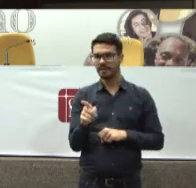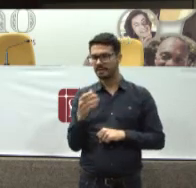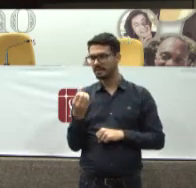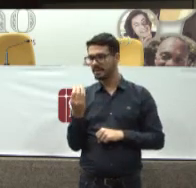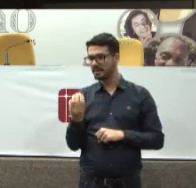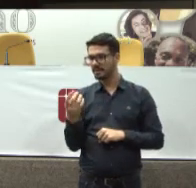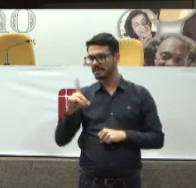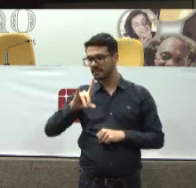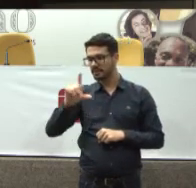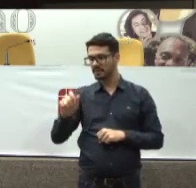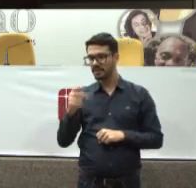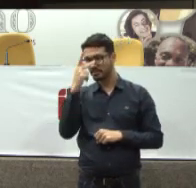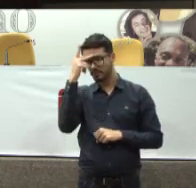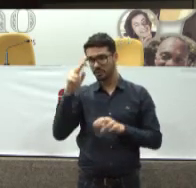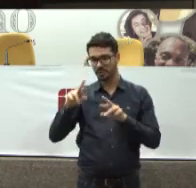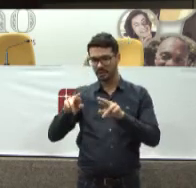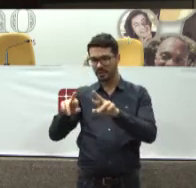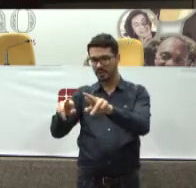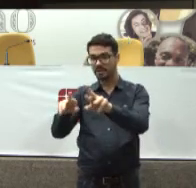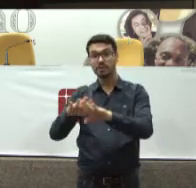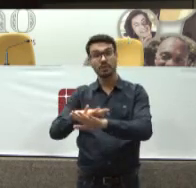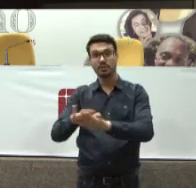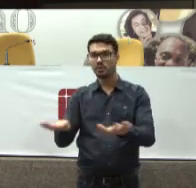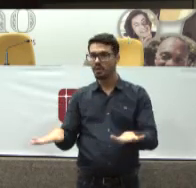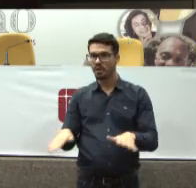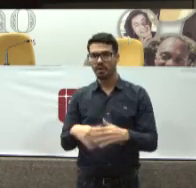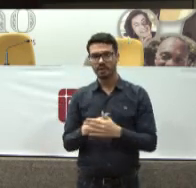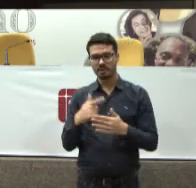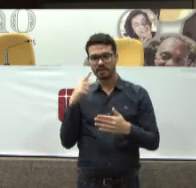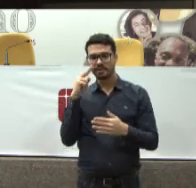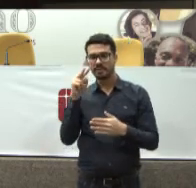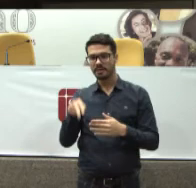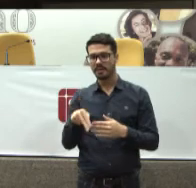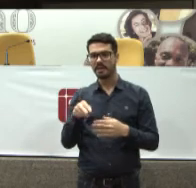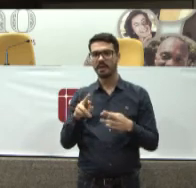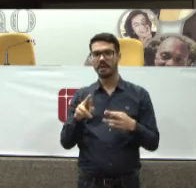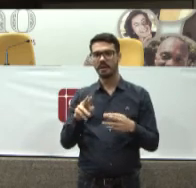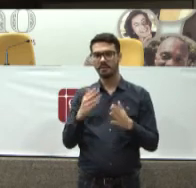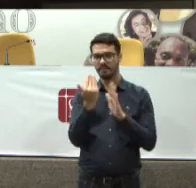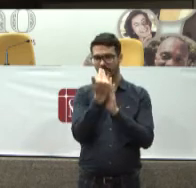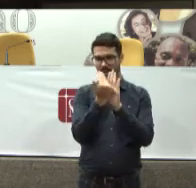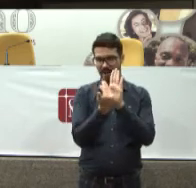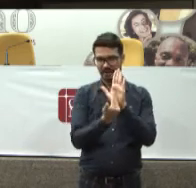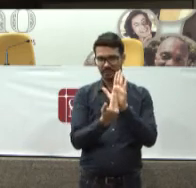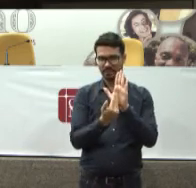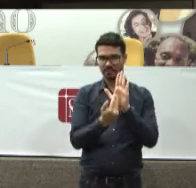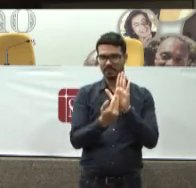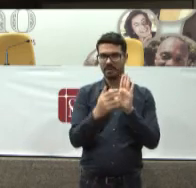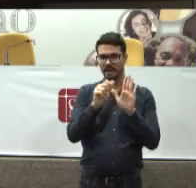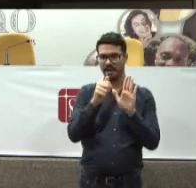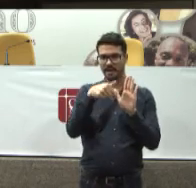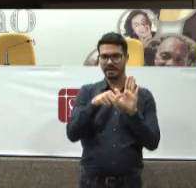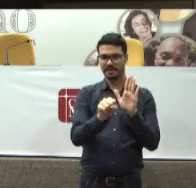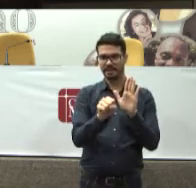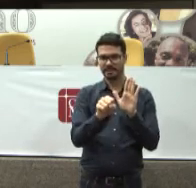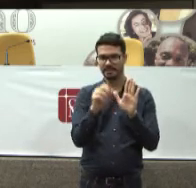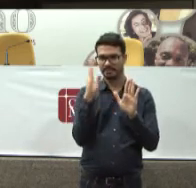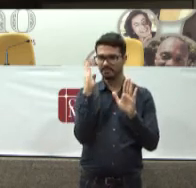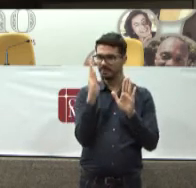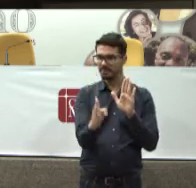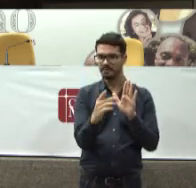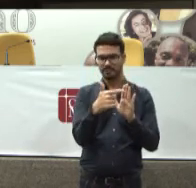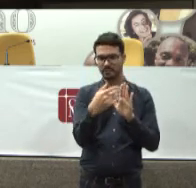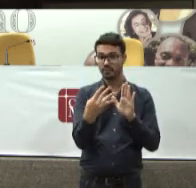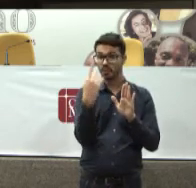dias Para as pessoas com câncer Se vocês olharem A resolução da ANS Que trata dos prazos Vocês verão Prazos que variam De imediato